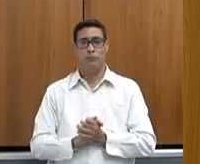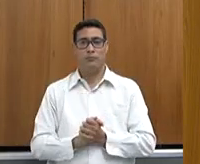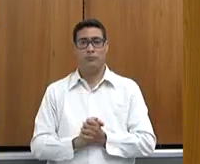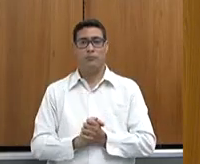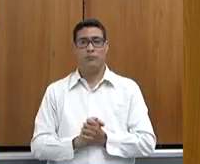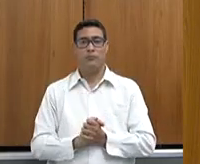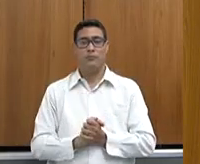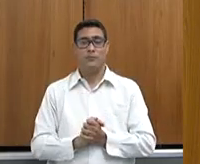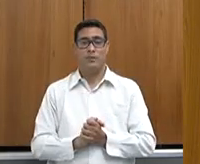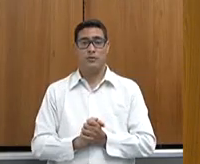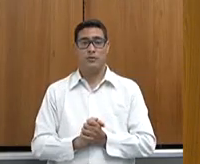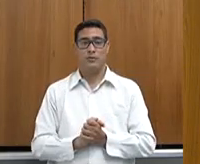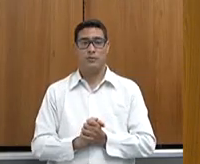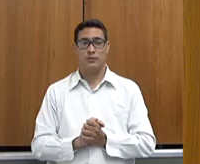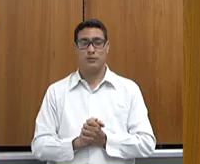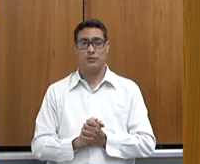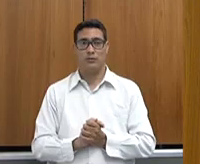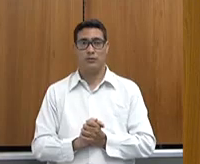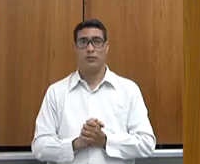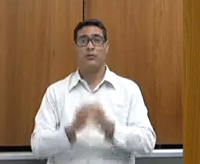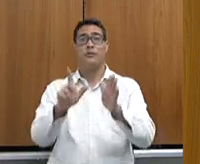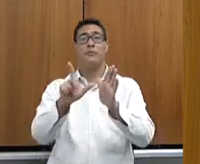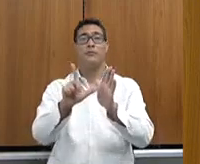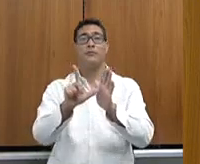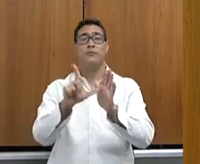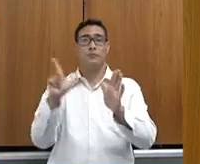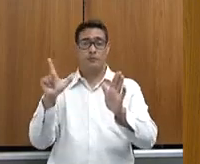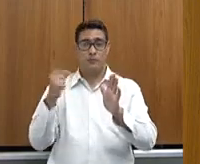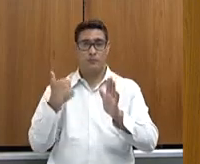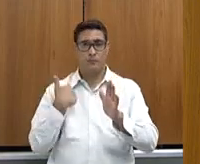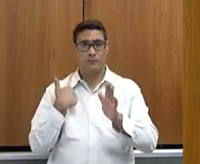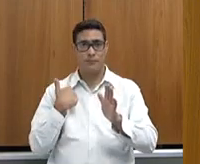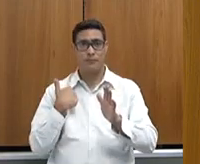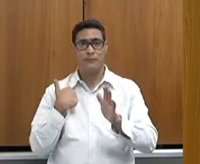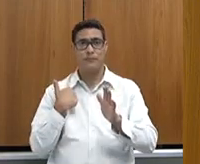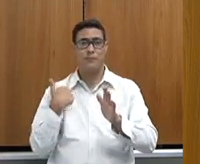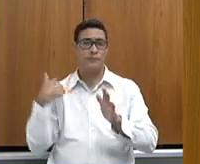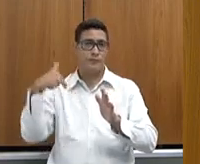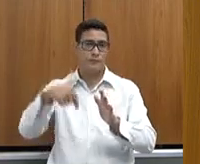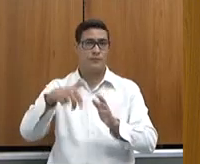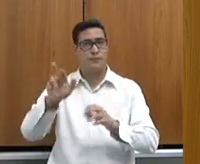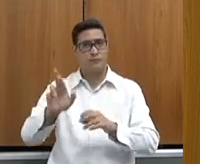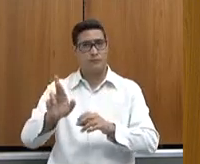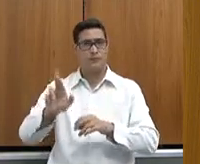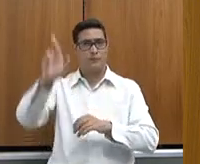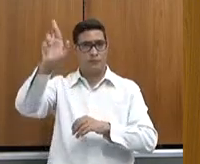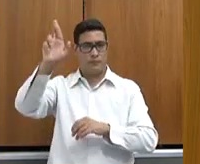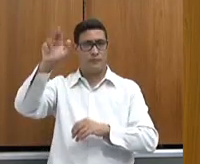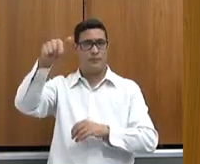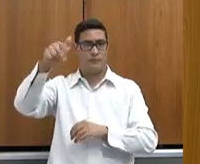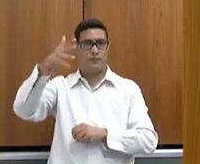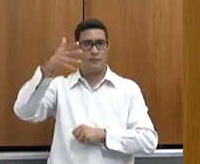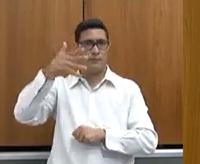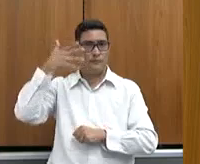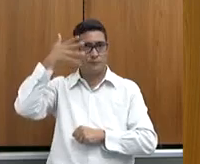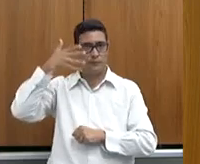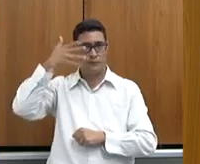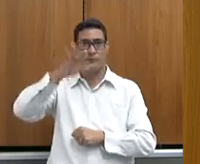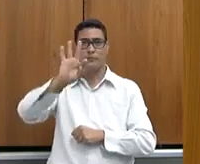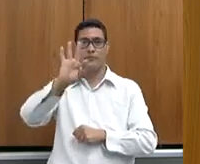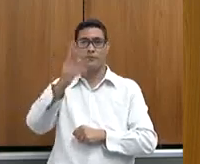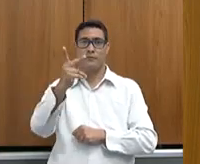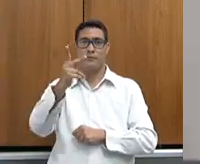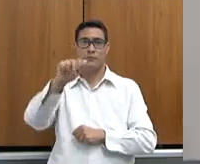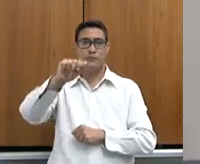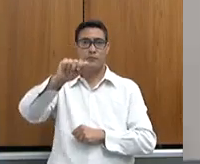Então, está bom. Antes de passar a palavra para o Tales, eu gostaria